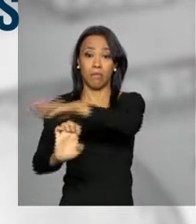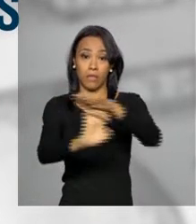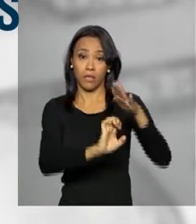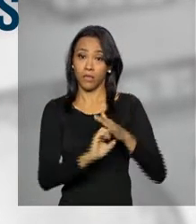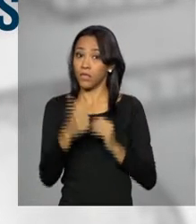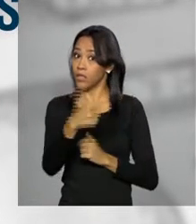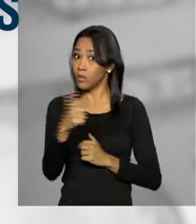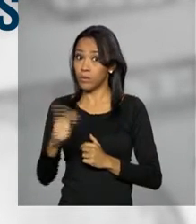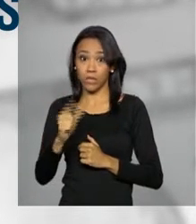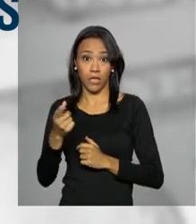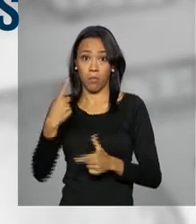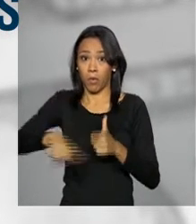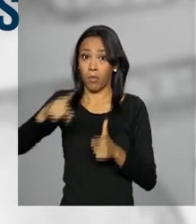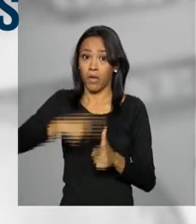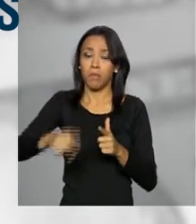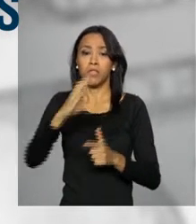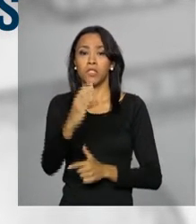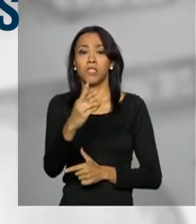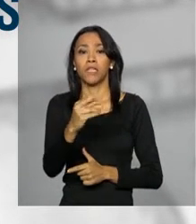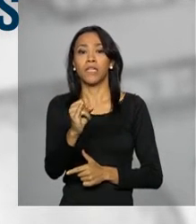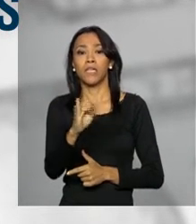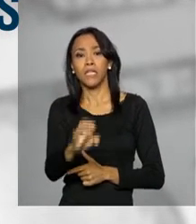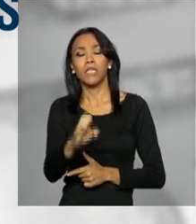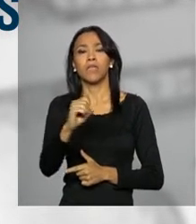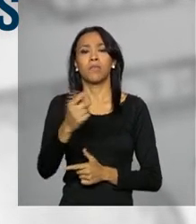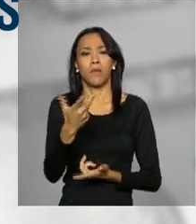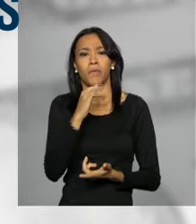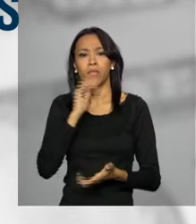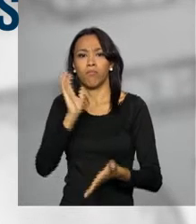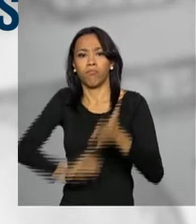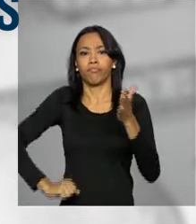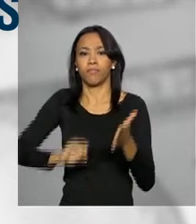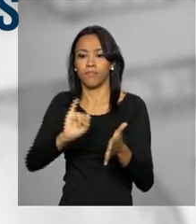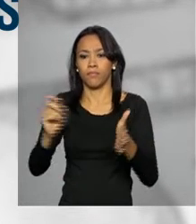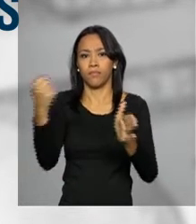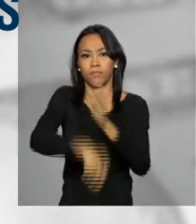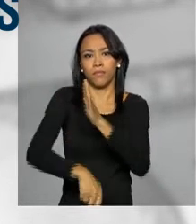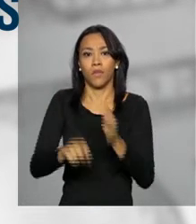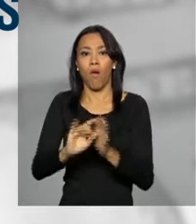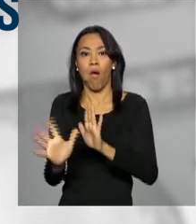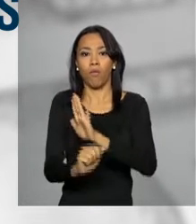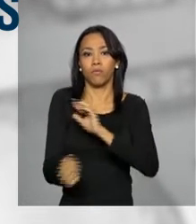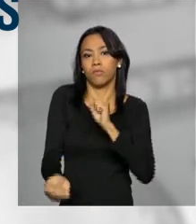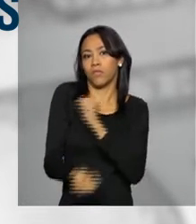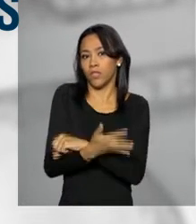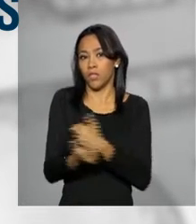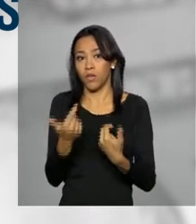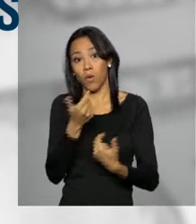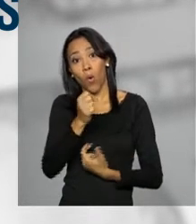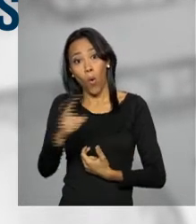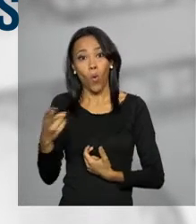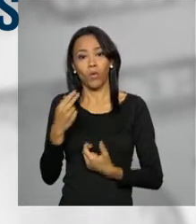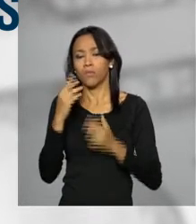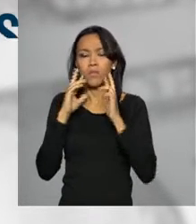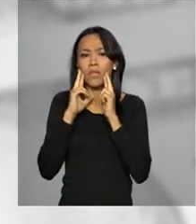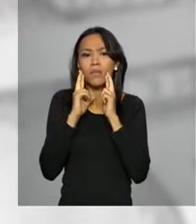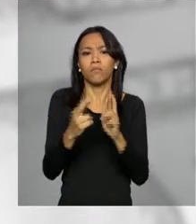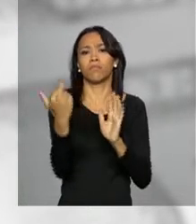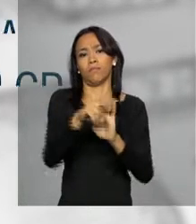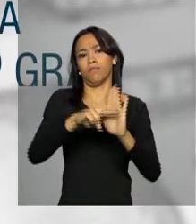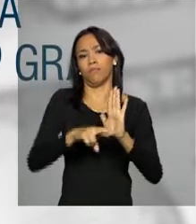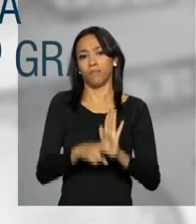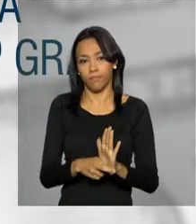não tenham condenações de crimes tributários, como sonegação fiscal, lavagem de dinheiro e contra a ordem previdenciária.